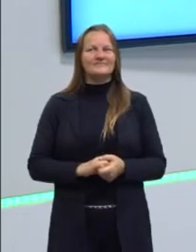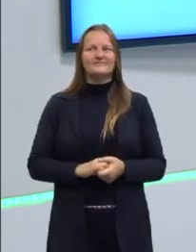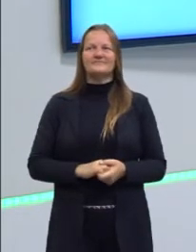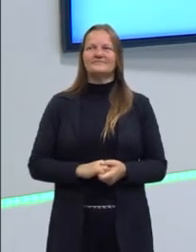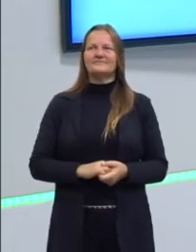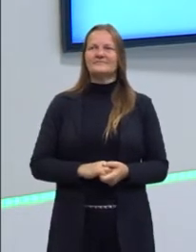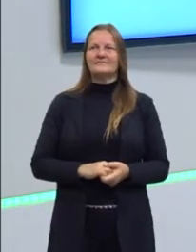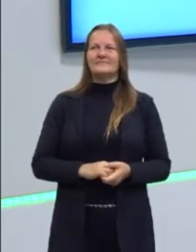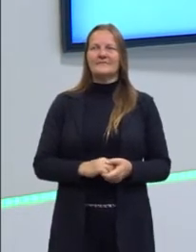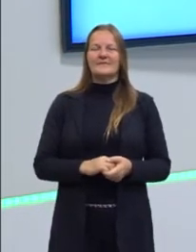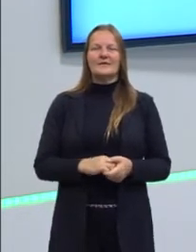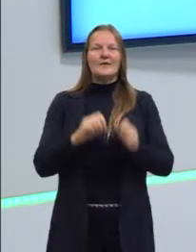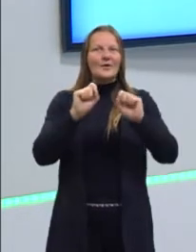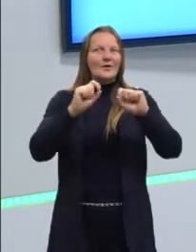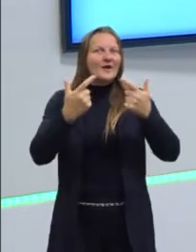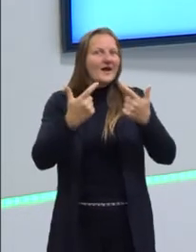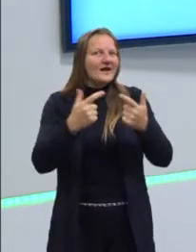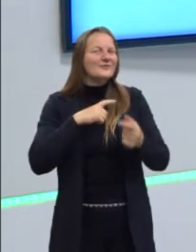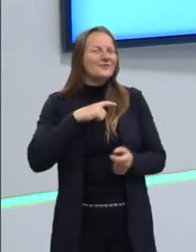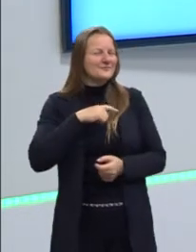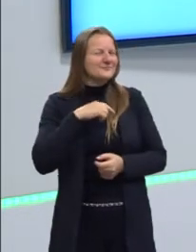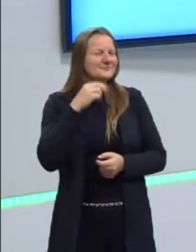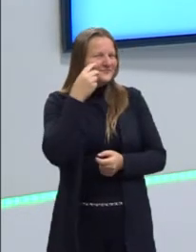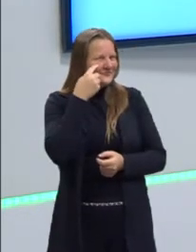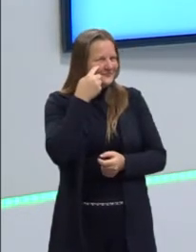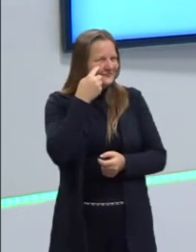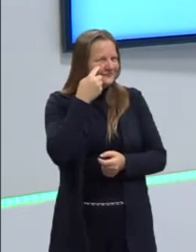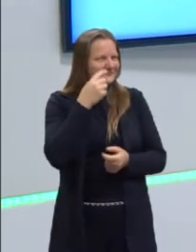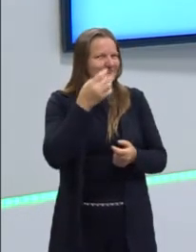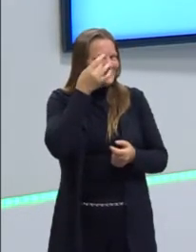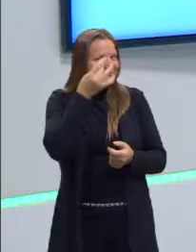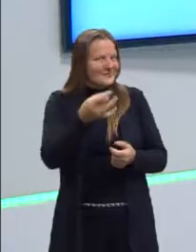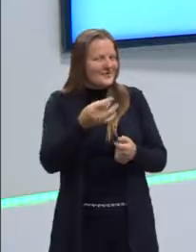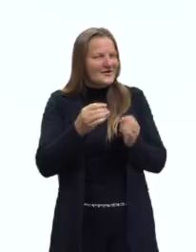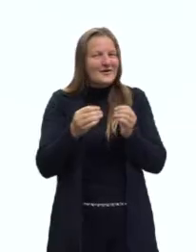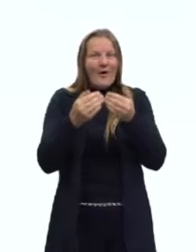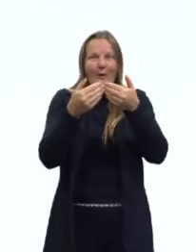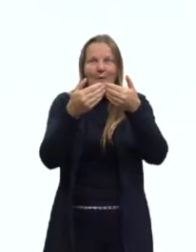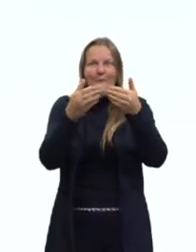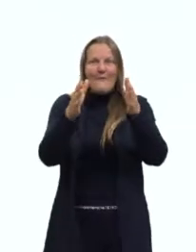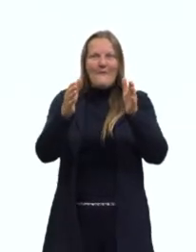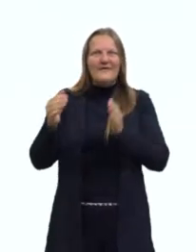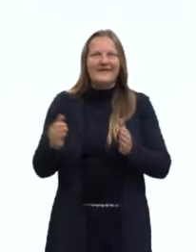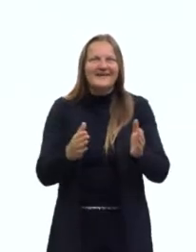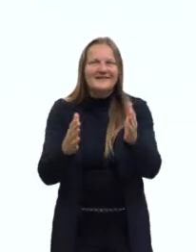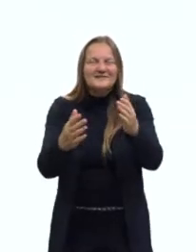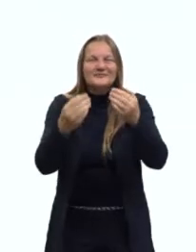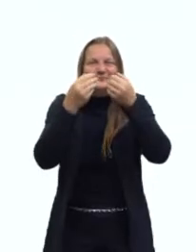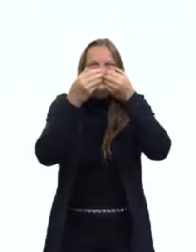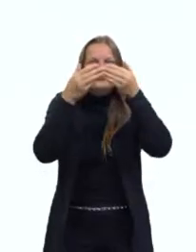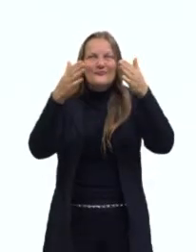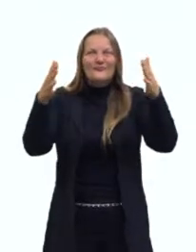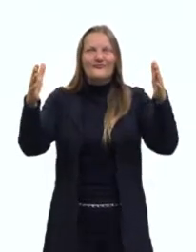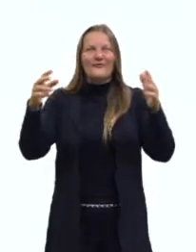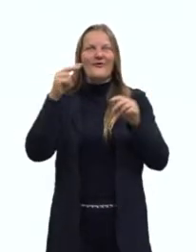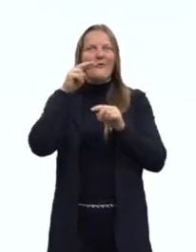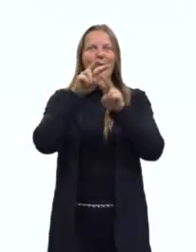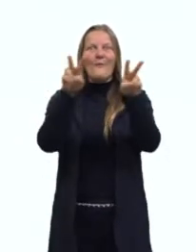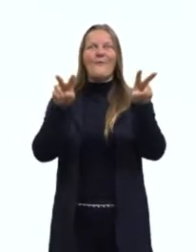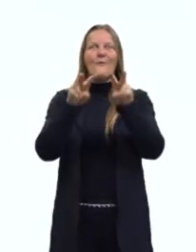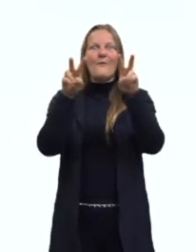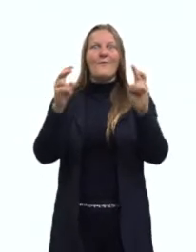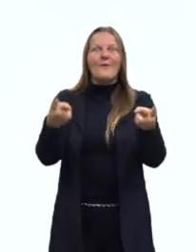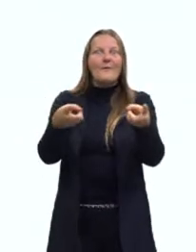Então, é claro que eu trouxe um meme para abrir os nossos caminhos, para ampliar os nossos horizontes e para que a gente perceba